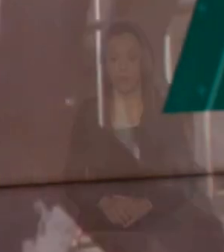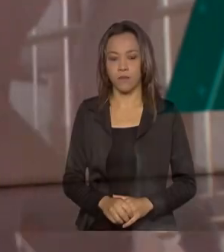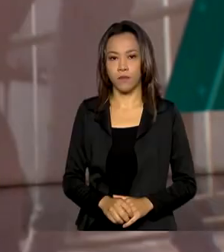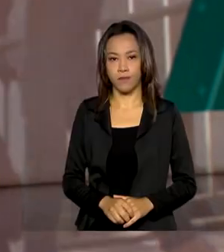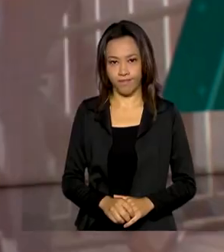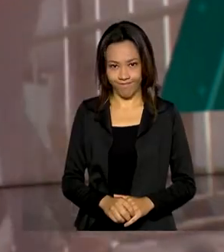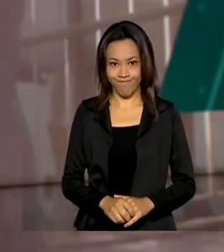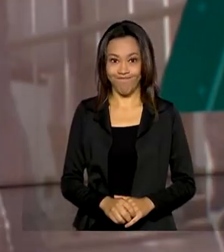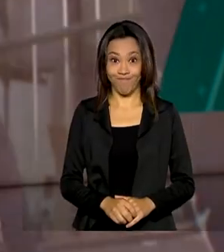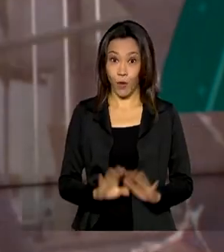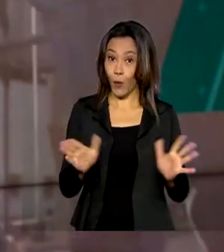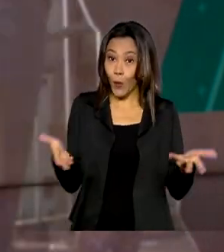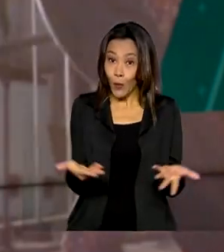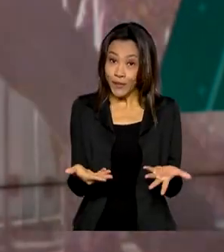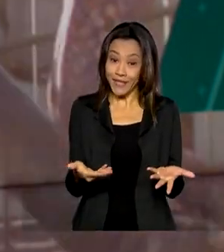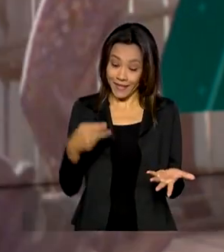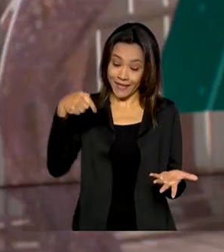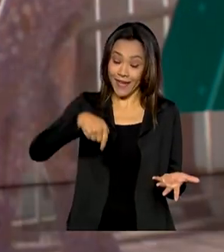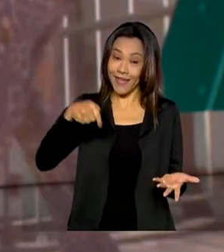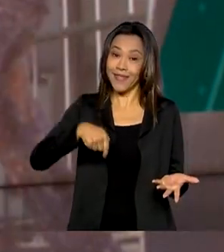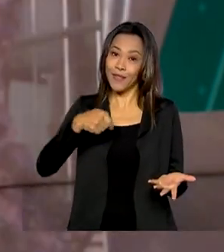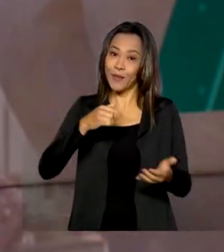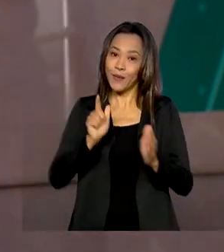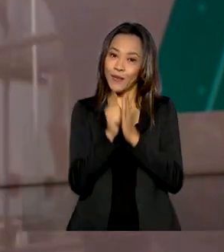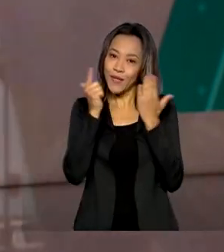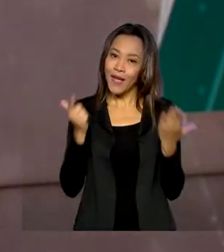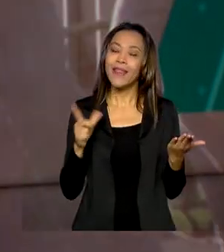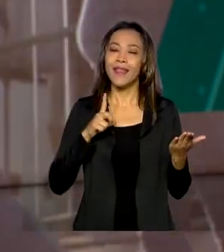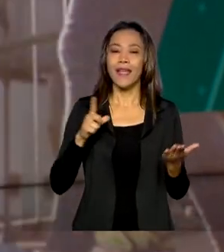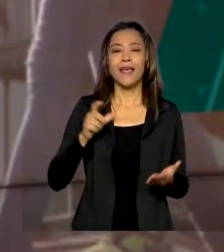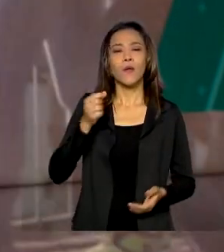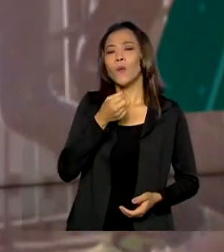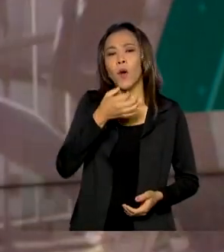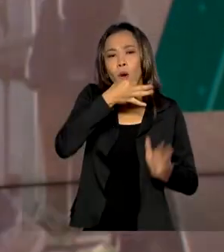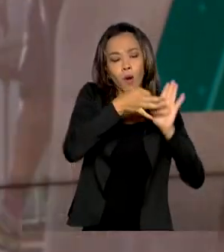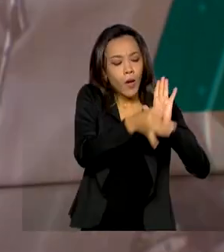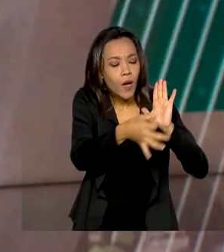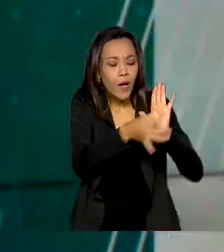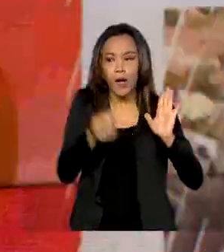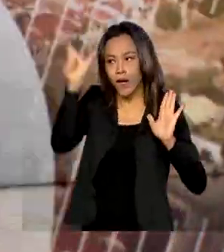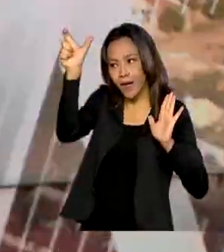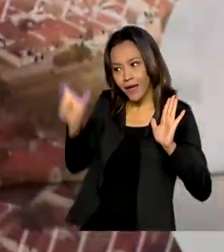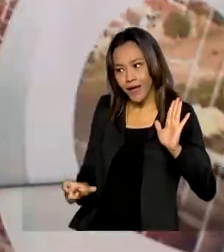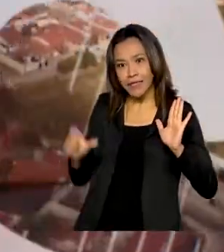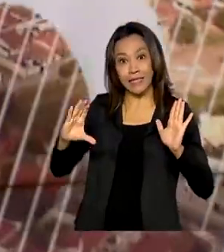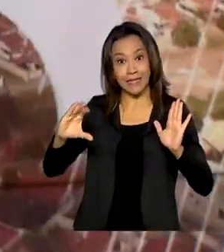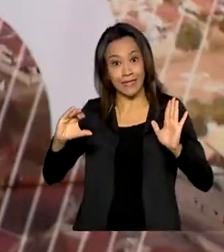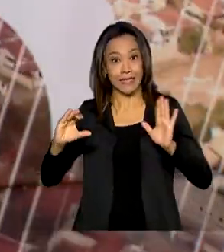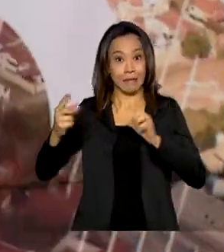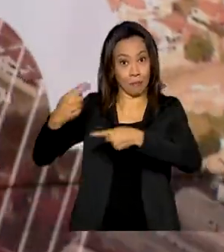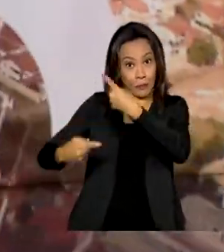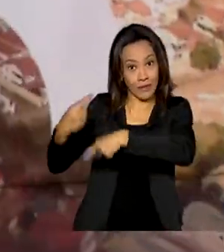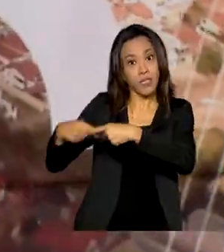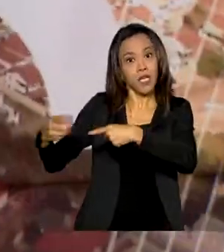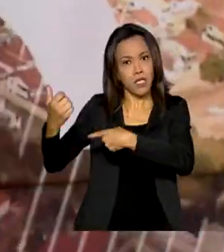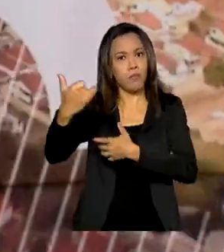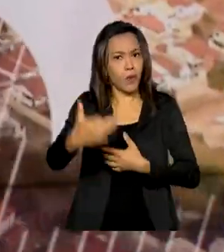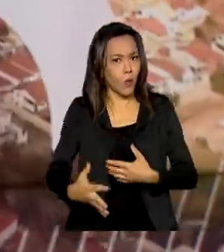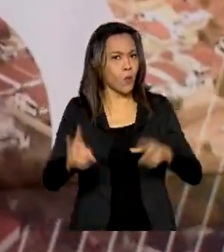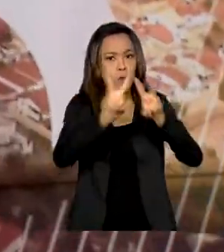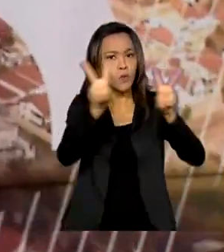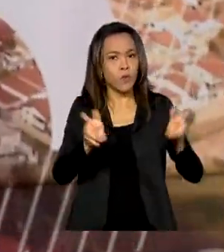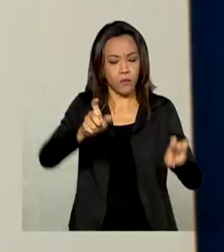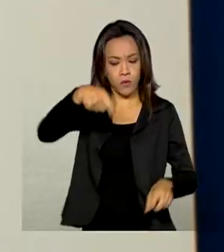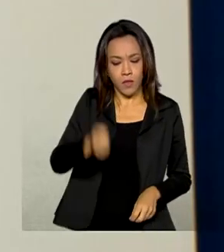E a partir de hoje o Brasil em Dia conta com os comentários do cientista político Ricardo Caldas. Ele falou sobre os leilões do governo